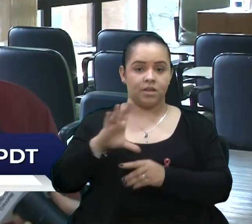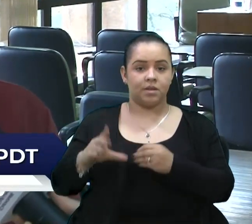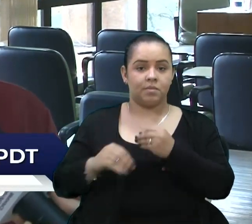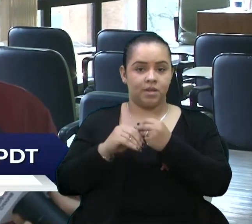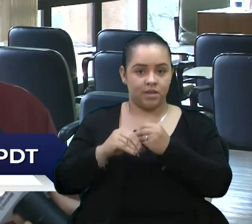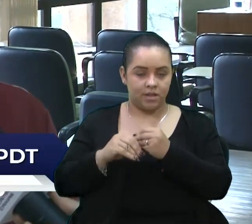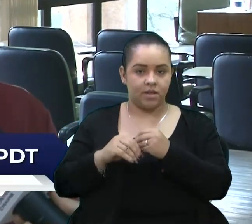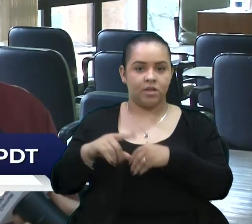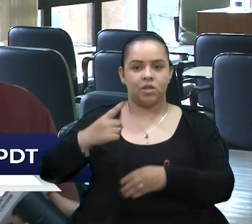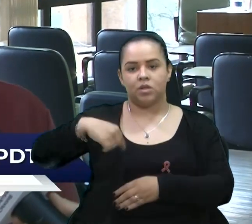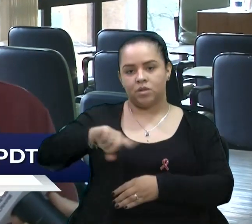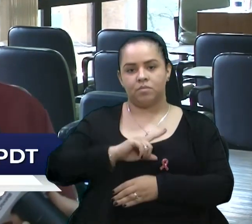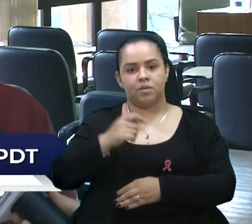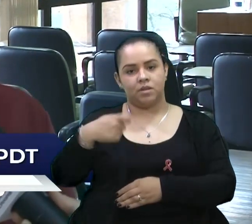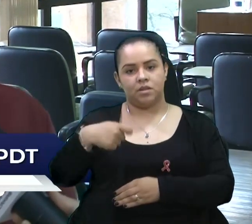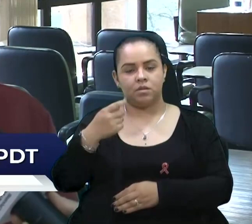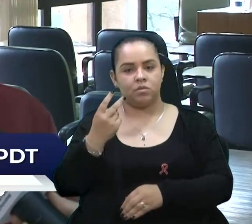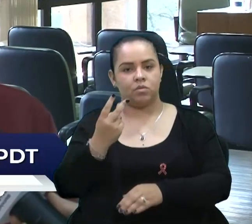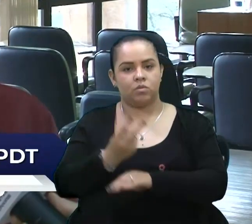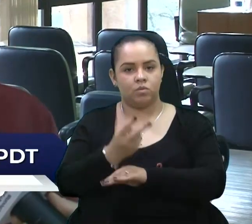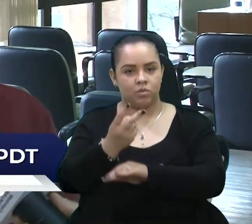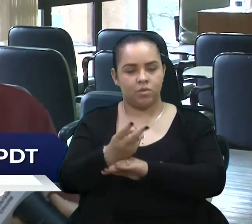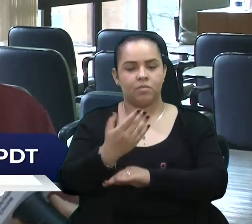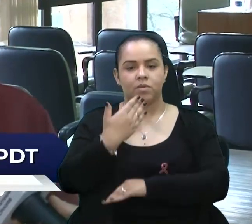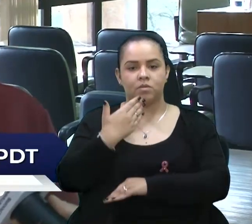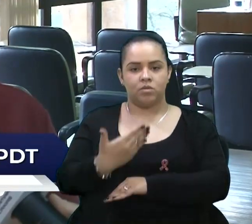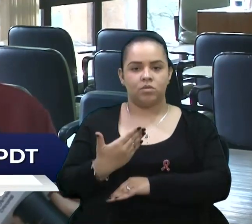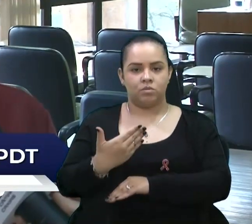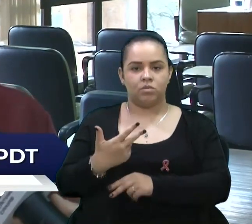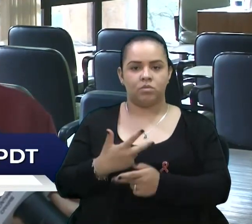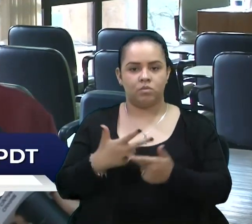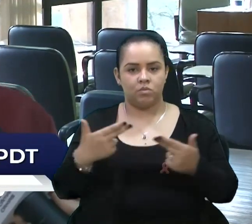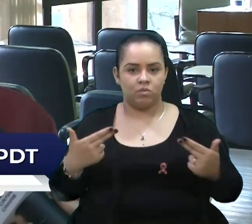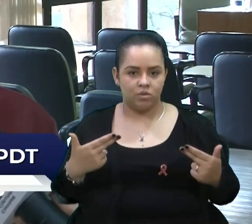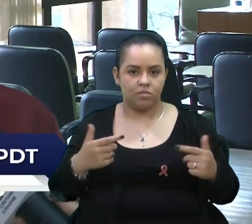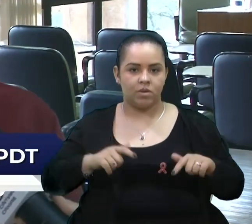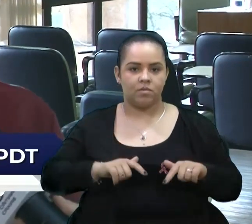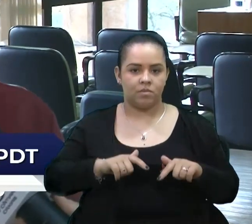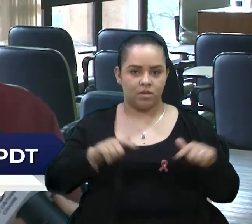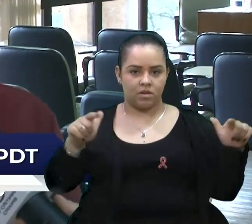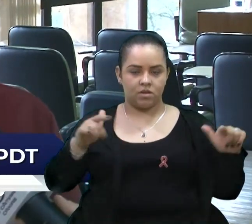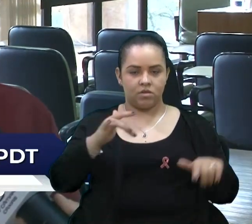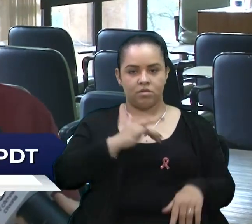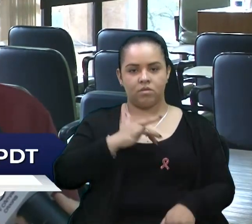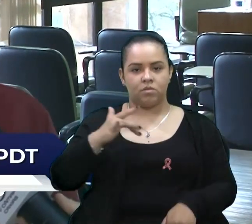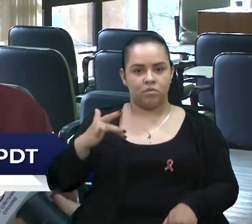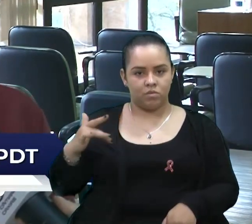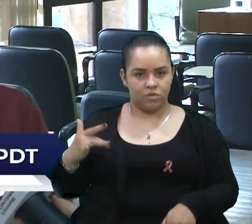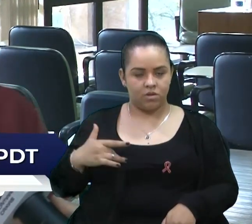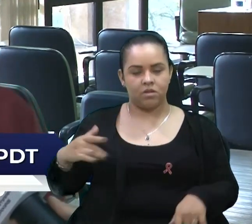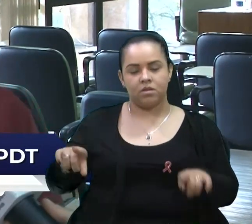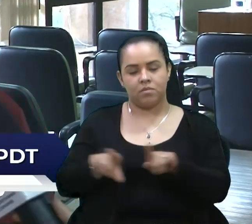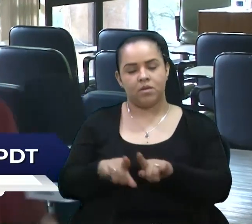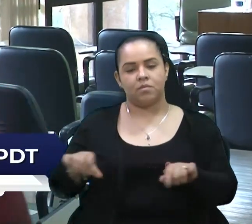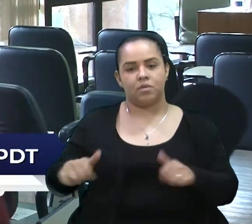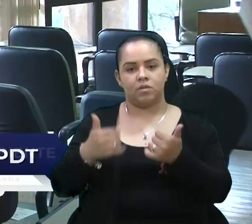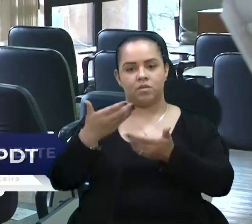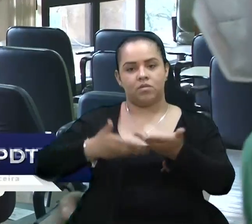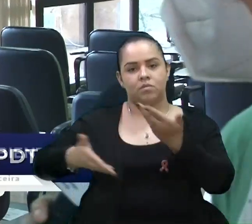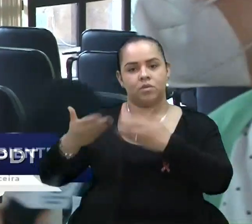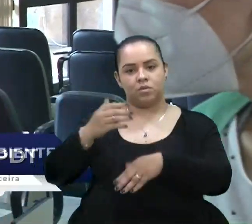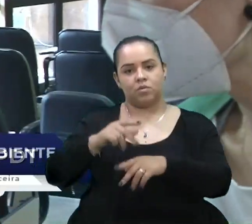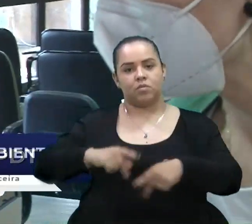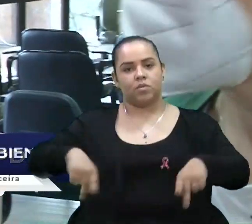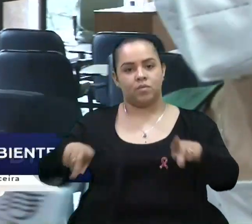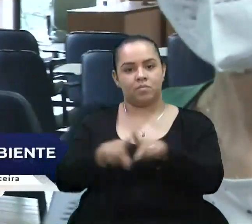então nós precisamos então nós precisamos solicitando esses recursos para ampliar os serviços de saúde e também melhorar o atendimento da população muito